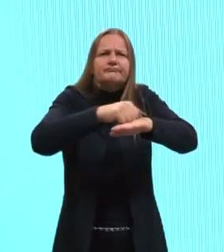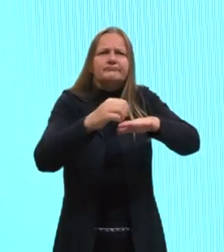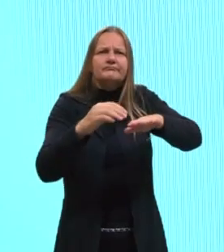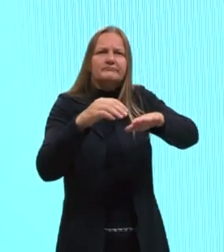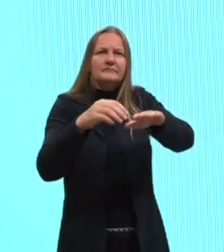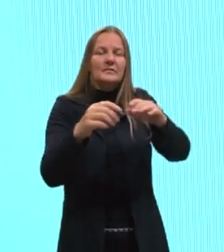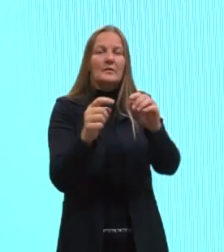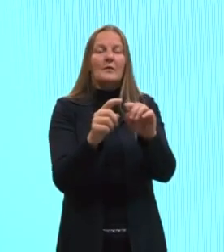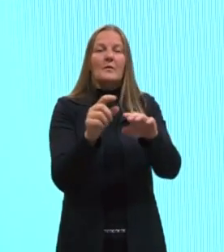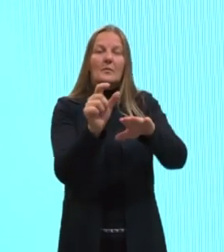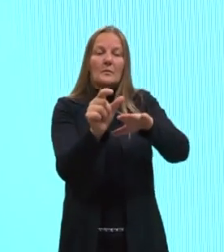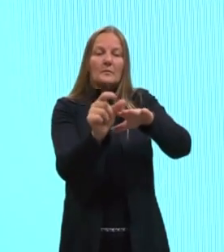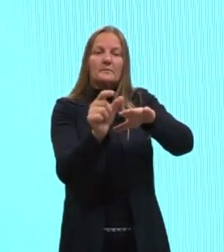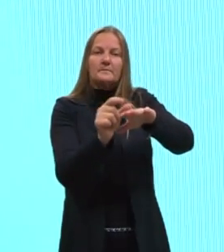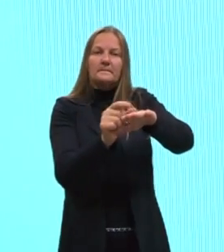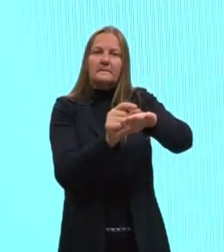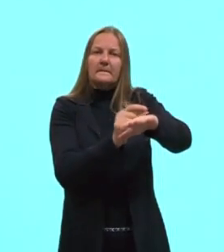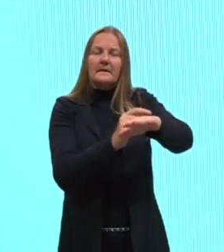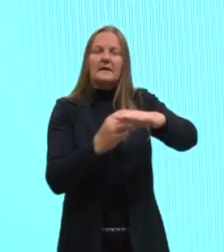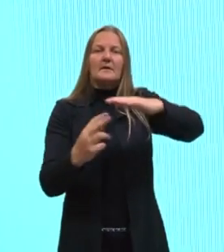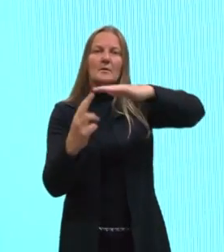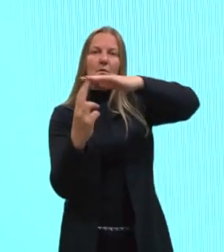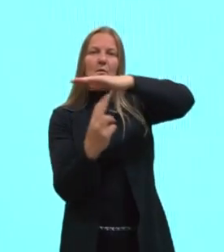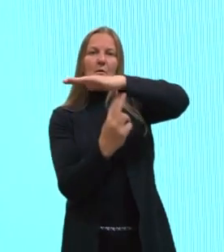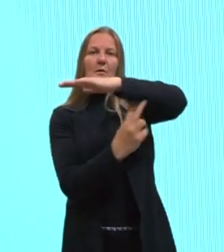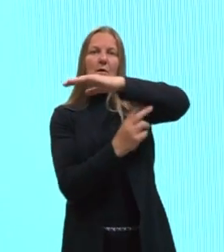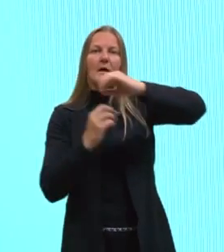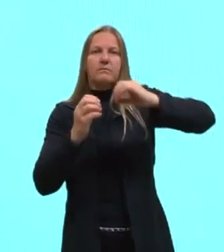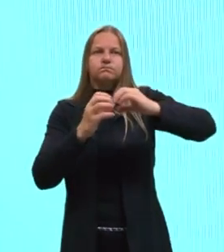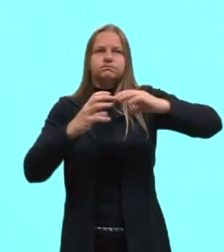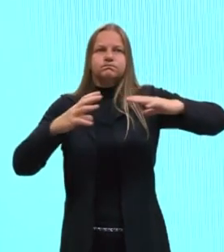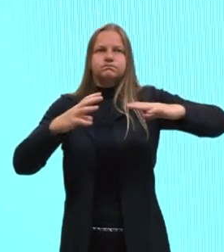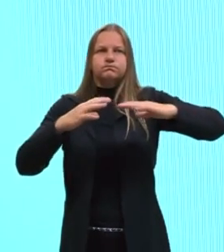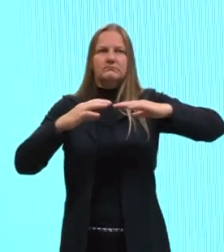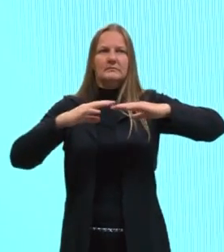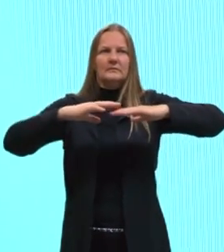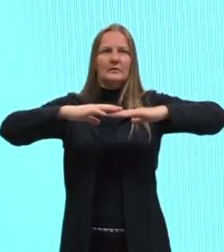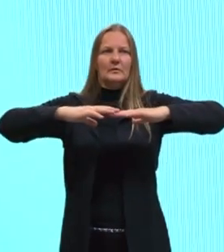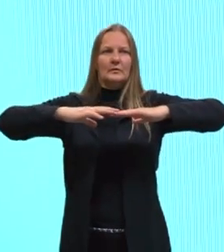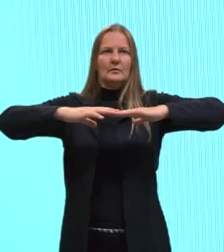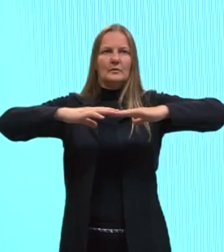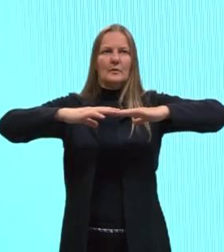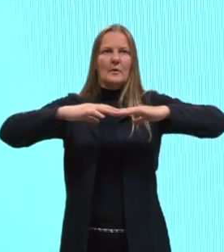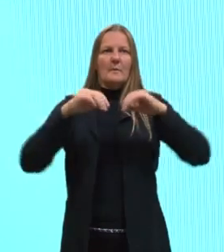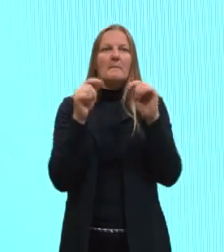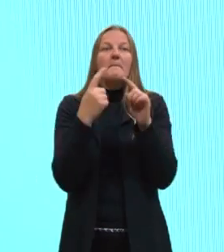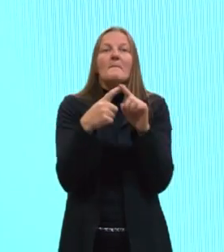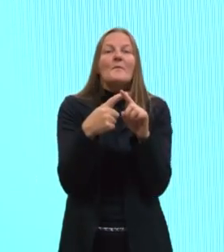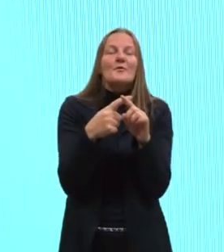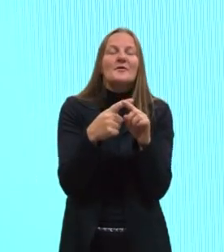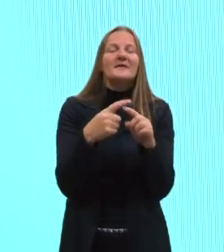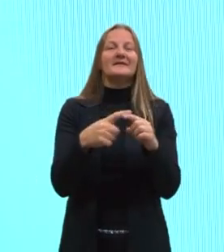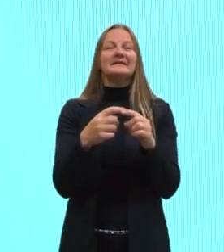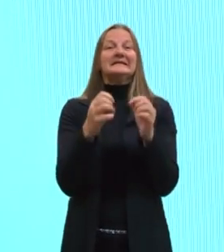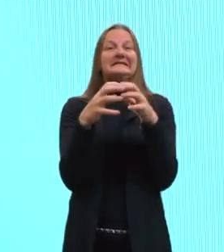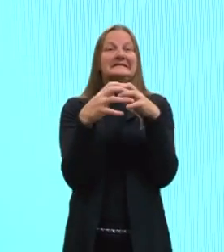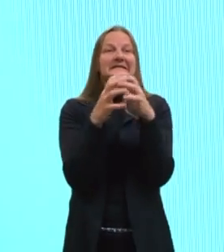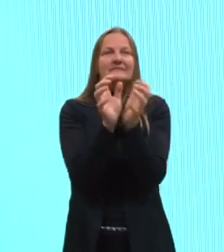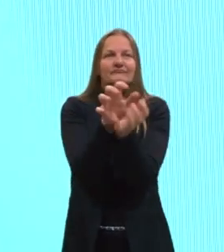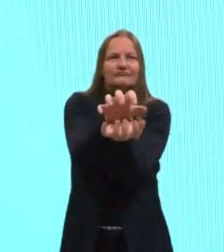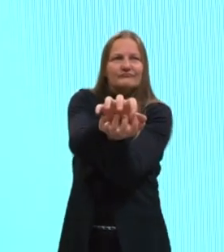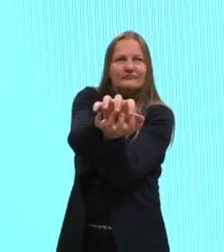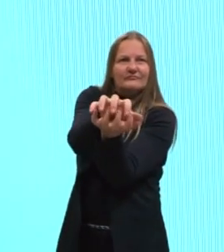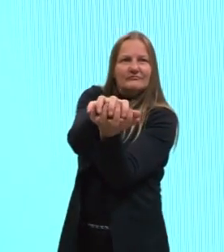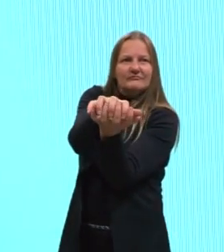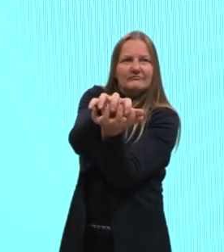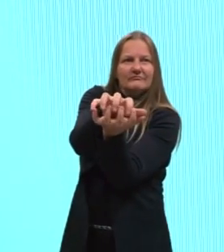espaço vazio. Então, em dias quentes, elas se aproximam, ficam mais próximas. Por quê? Porque se não tem essa junta de dilatação, que a